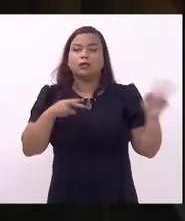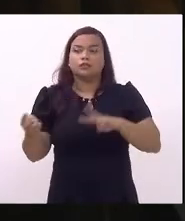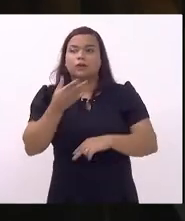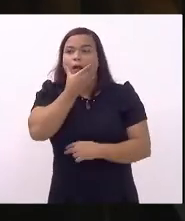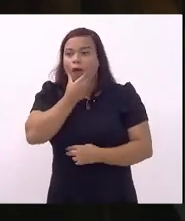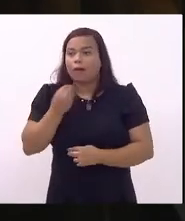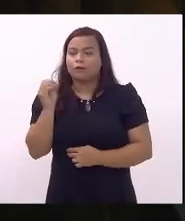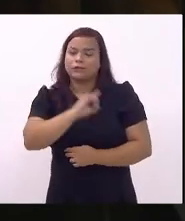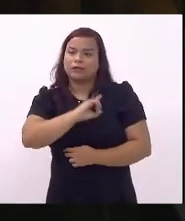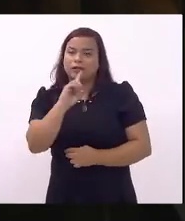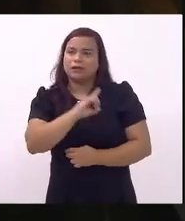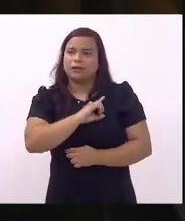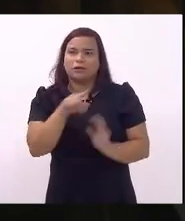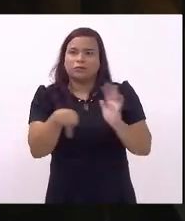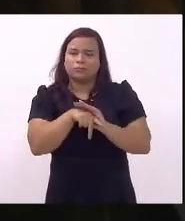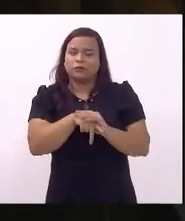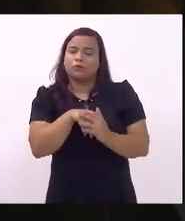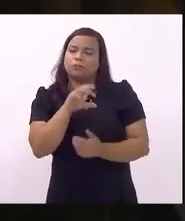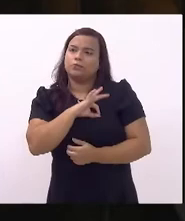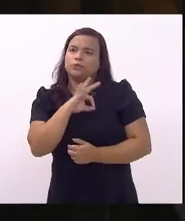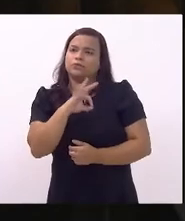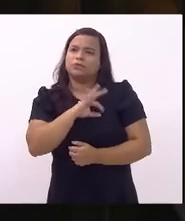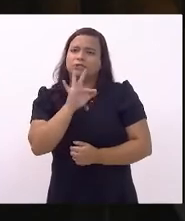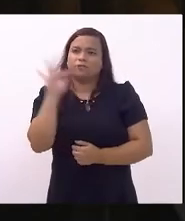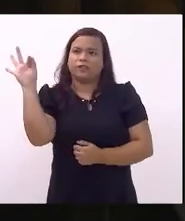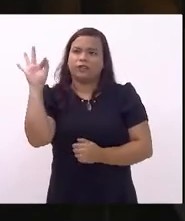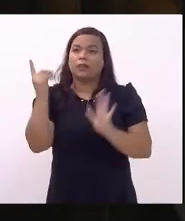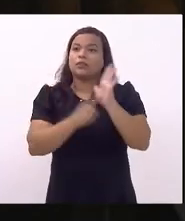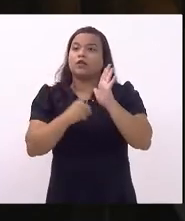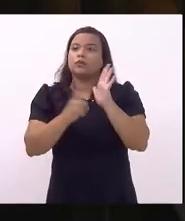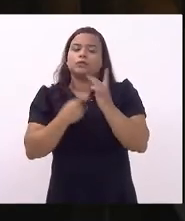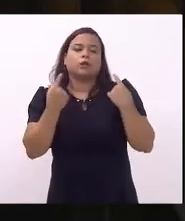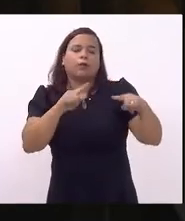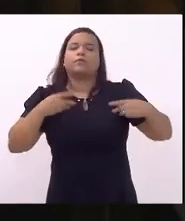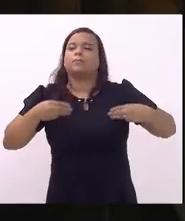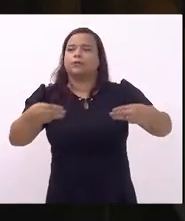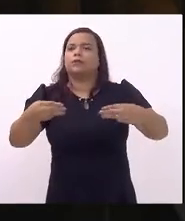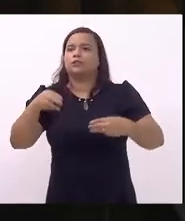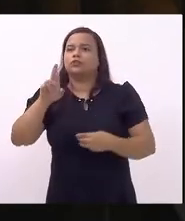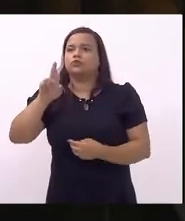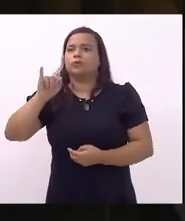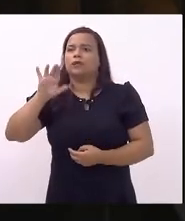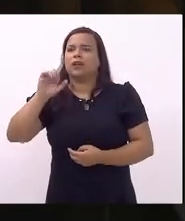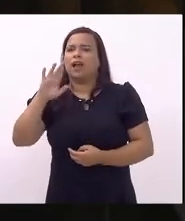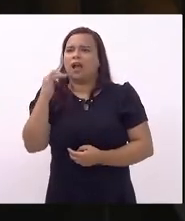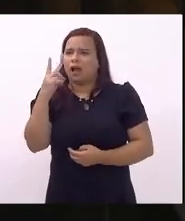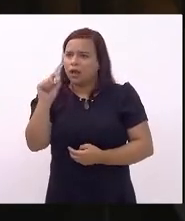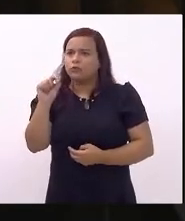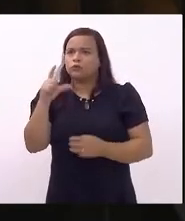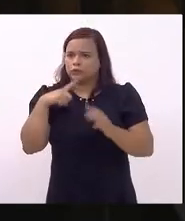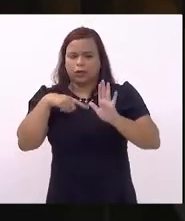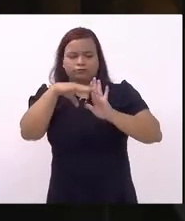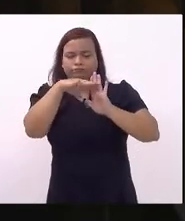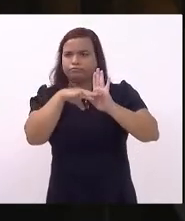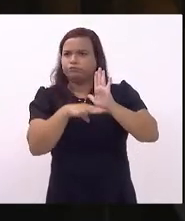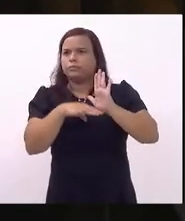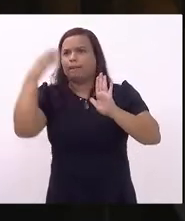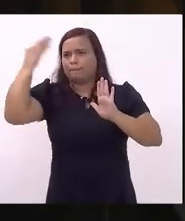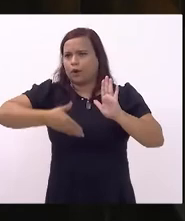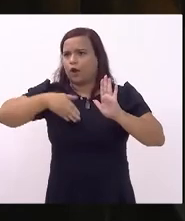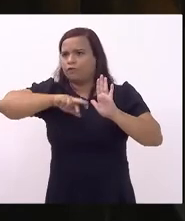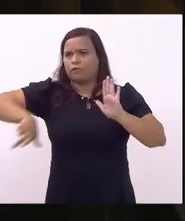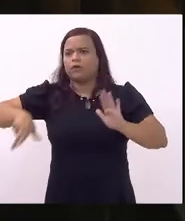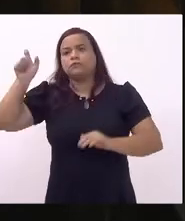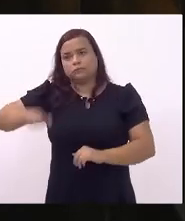da polícia federal que fez a denúncia contra o ministro Ricardo Salles uma denúncia robusta fundamentada ele inclusive está hoje